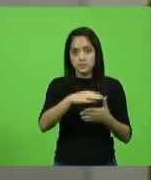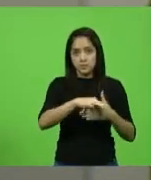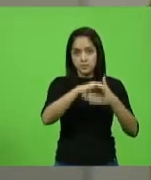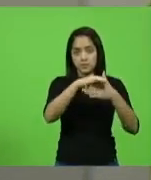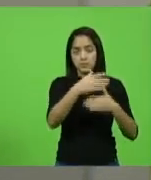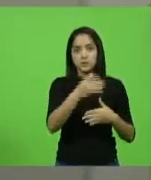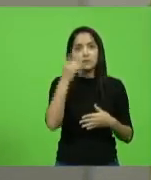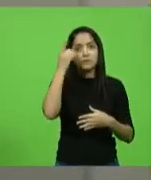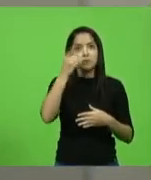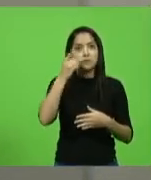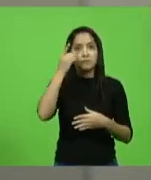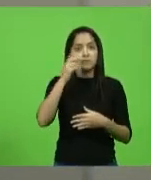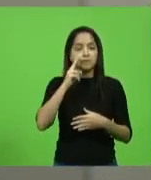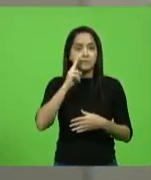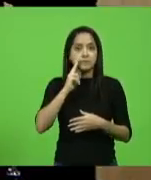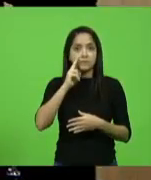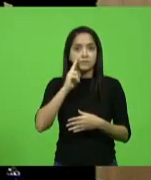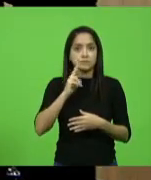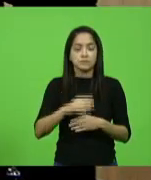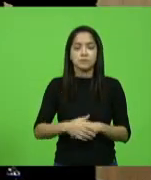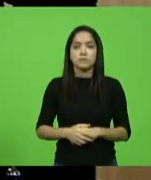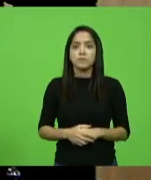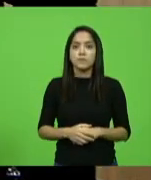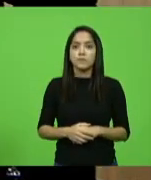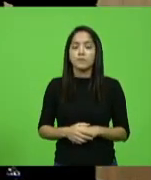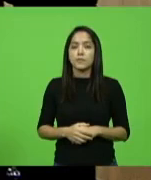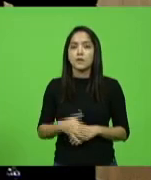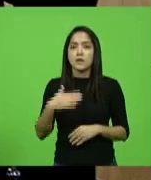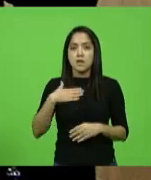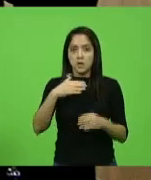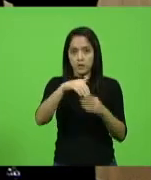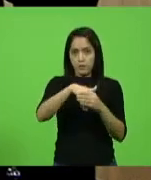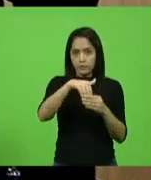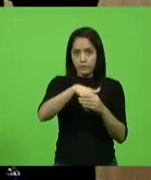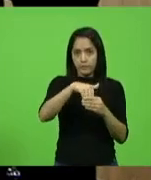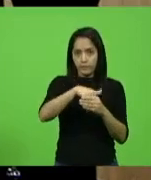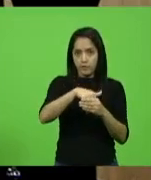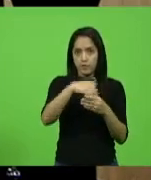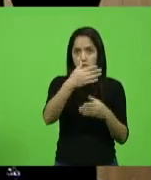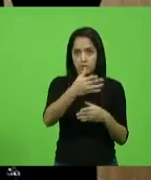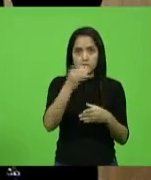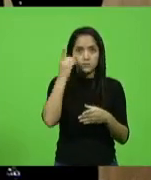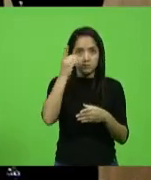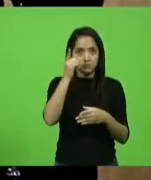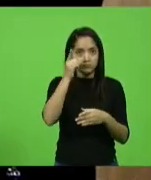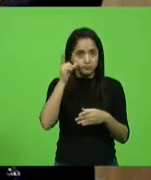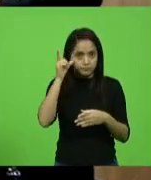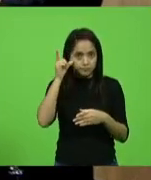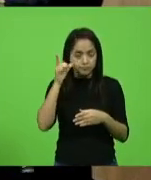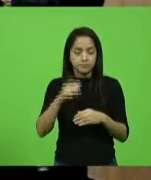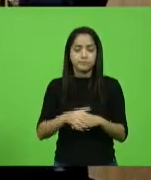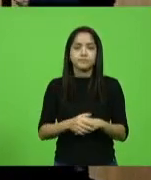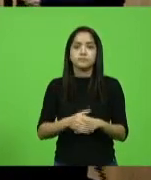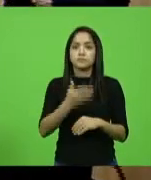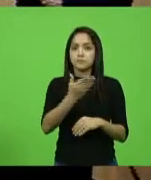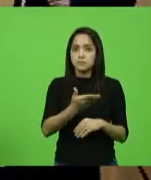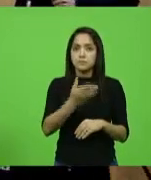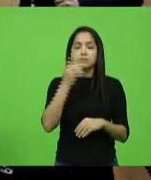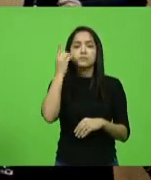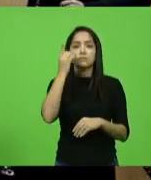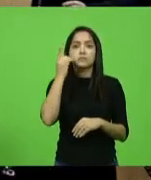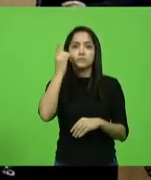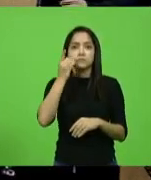deputado Ivan Nats. Eu voto em vossa excelência, deputado Laércio, deputado